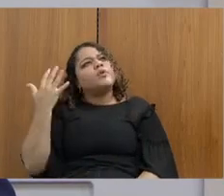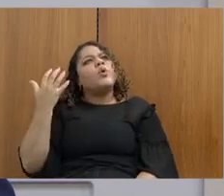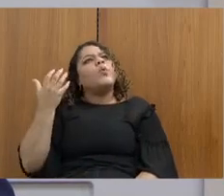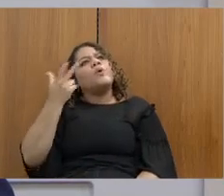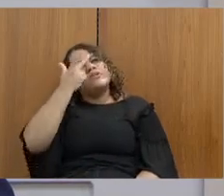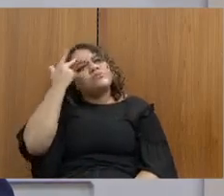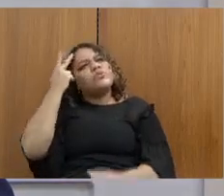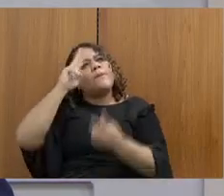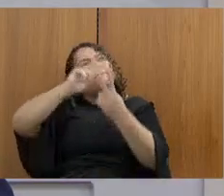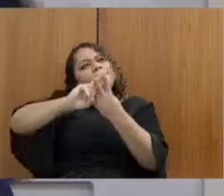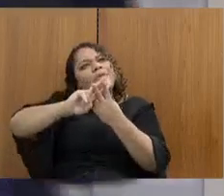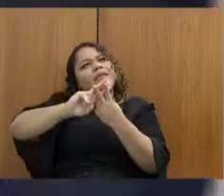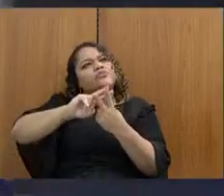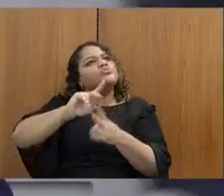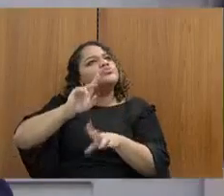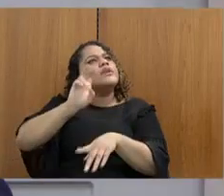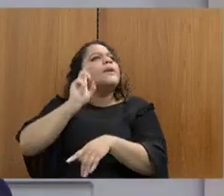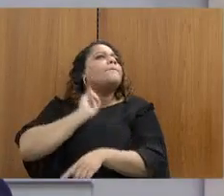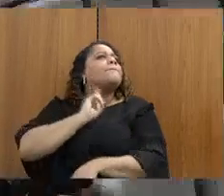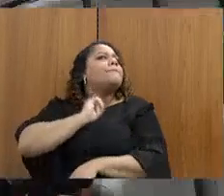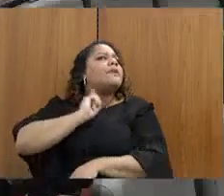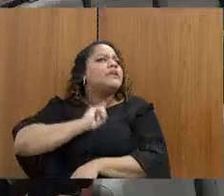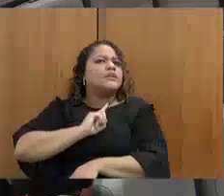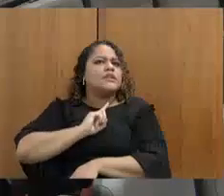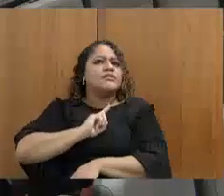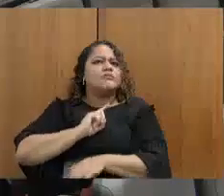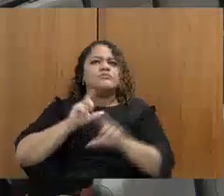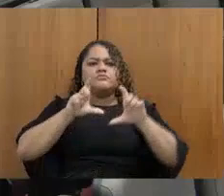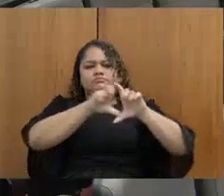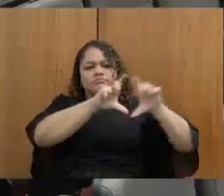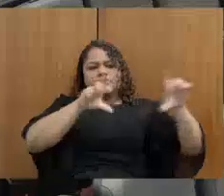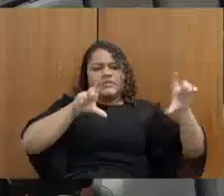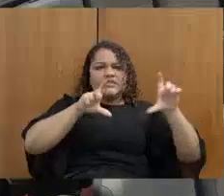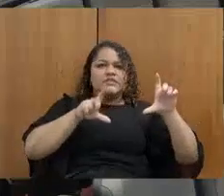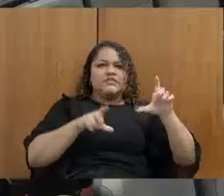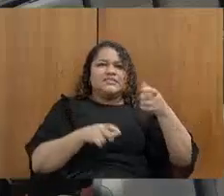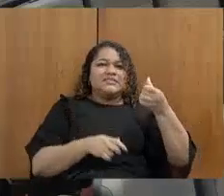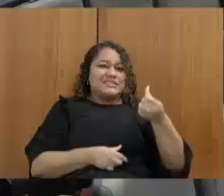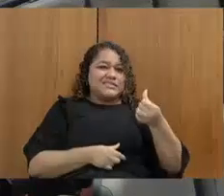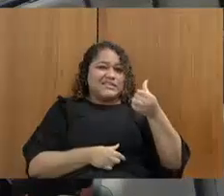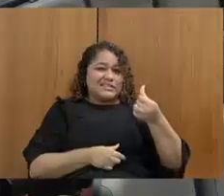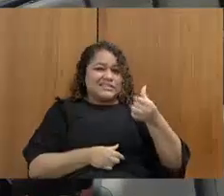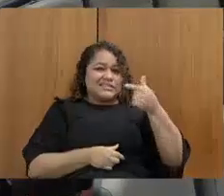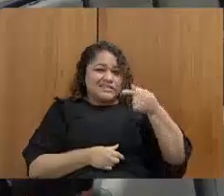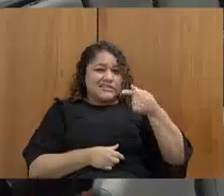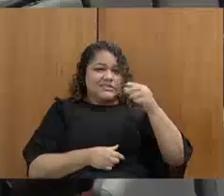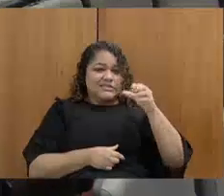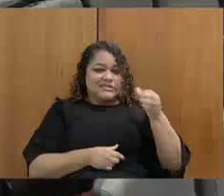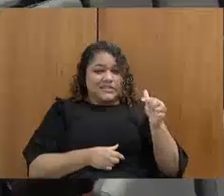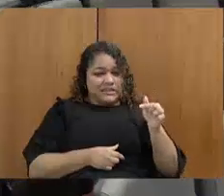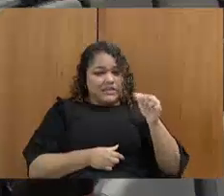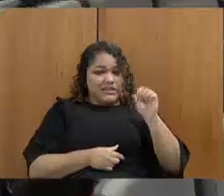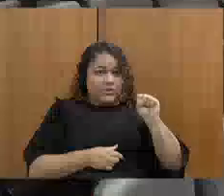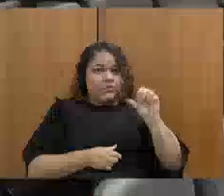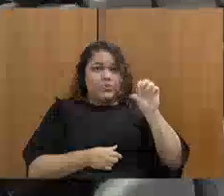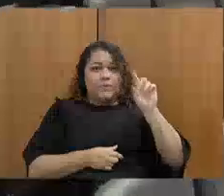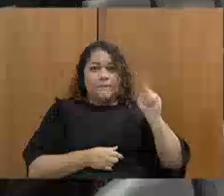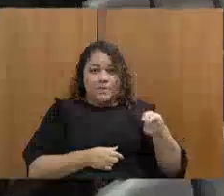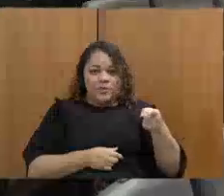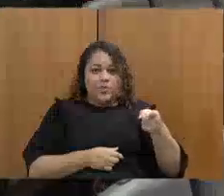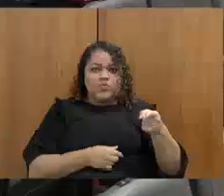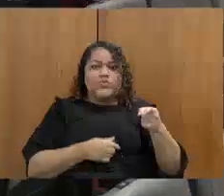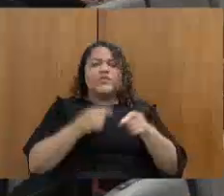ali naquela faixa, eles colocaram ali 65.738. O Tribunal de Justiça de Minas Gerais disse que no segundo semestre, do ano passado, era 74